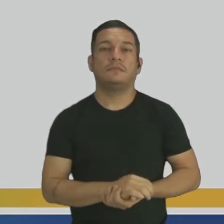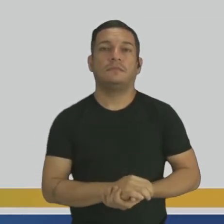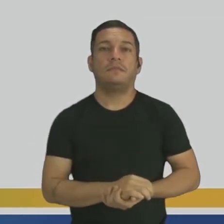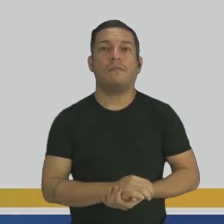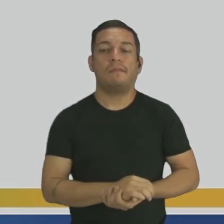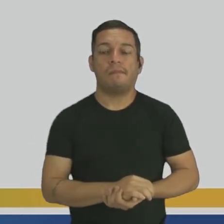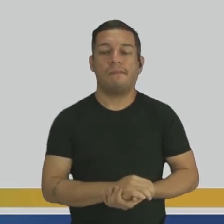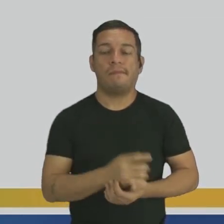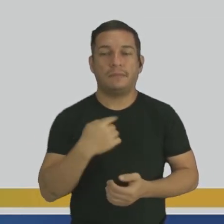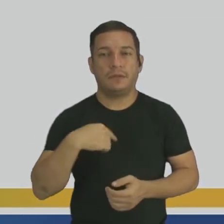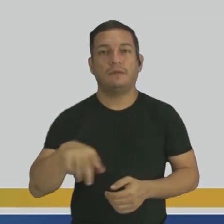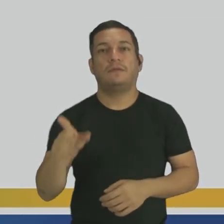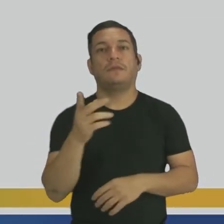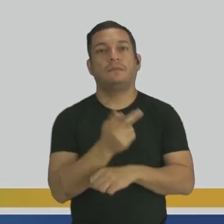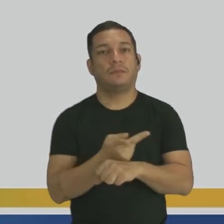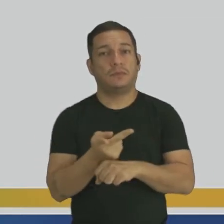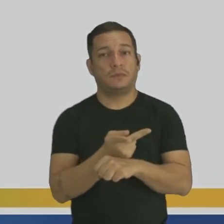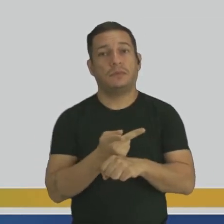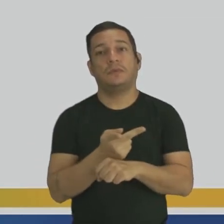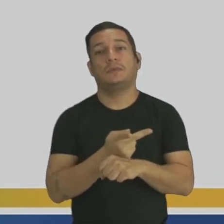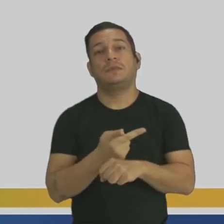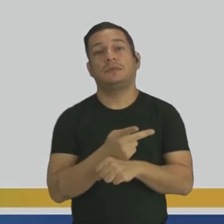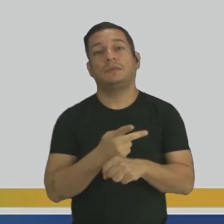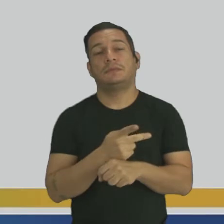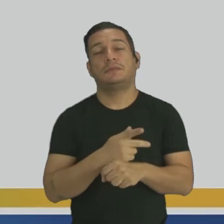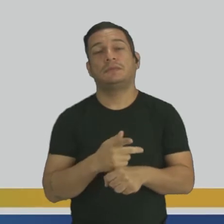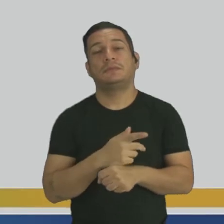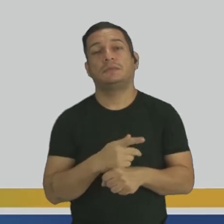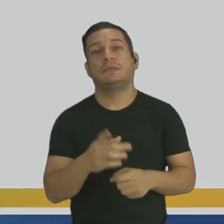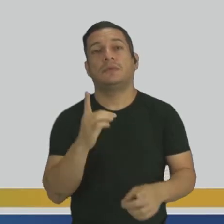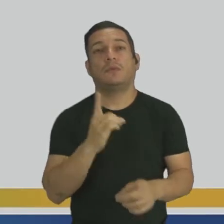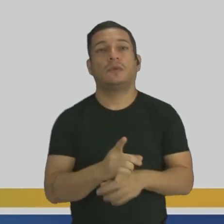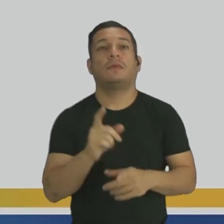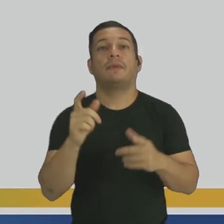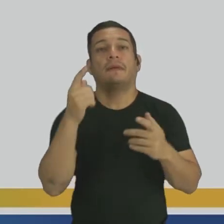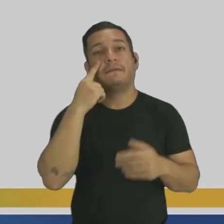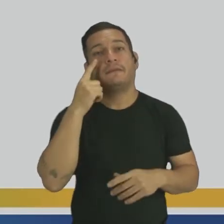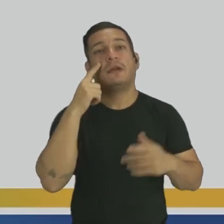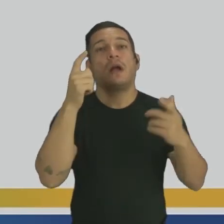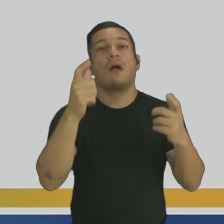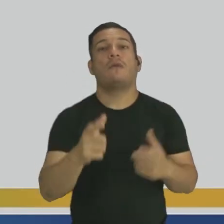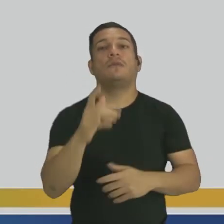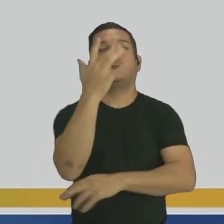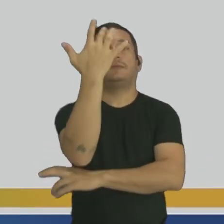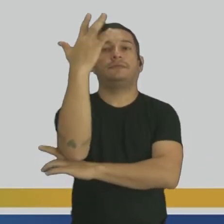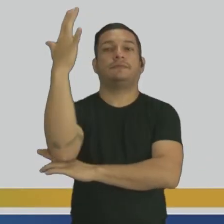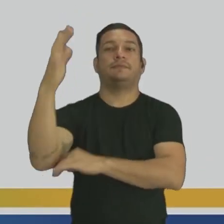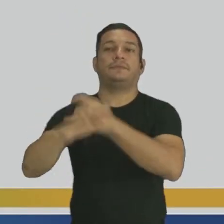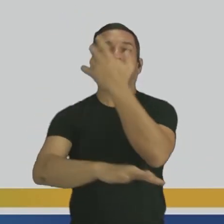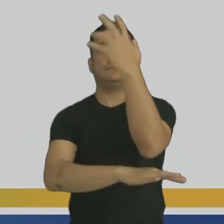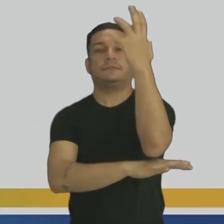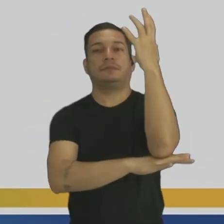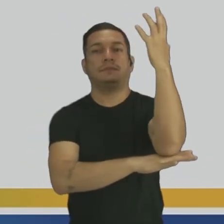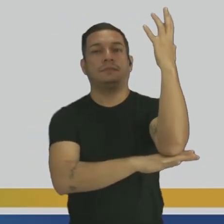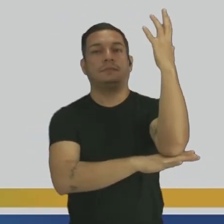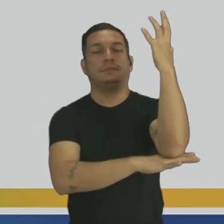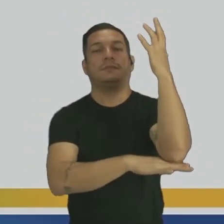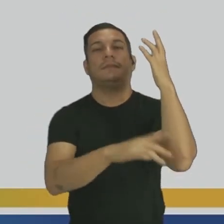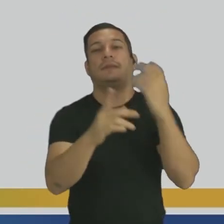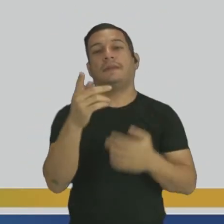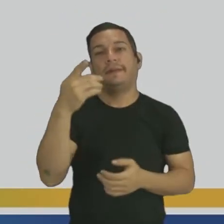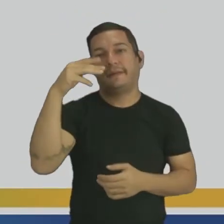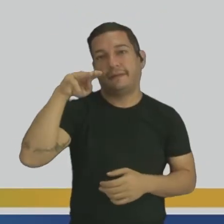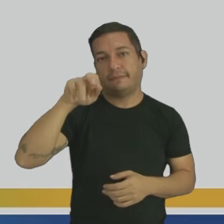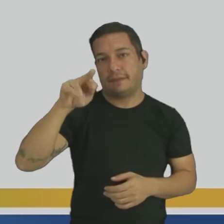Foi no achados e perdidos para verificar onde está a natureza. ou seja, ela foi inocente, né?